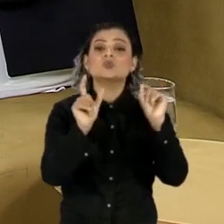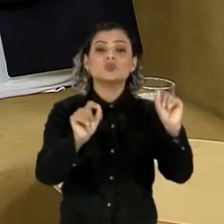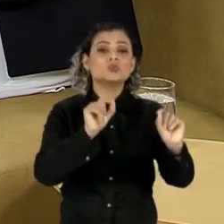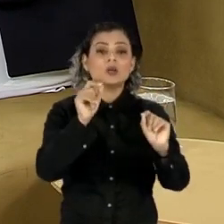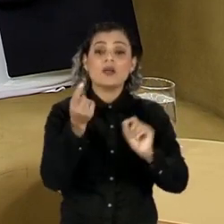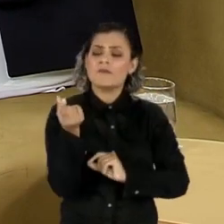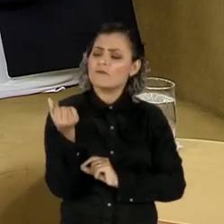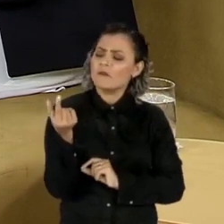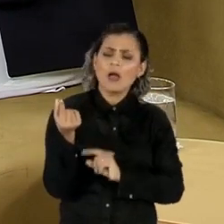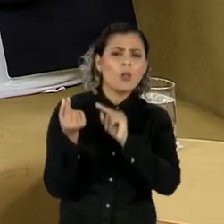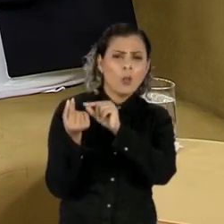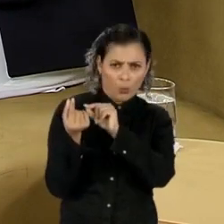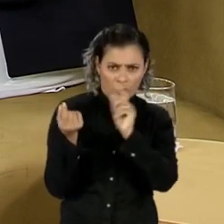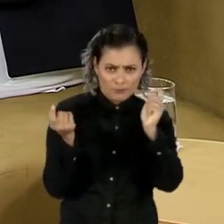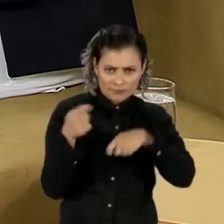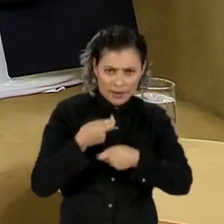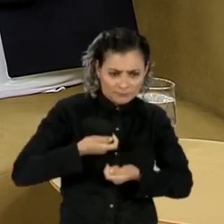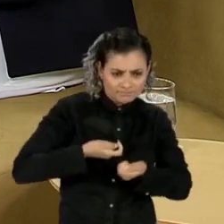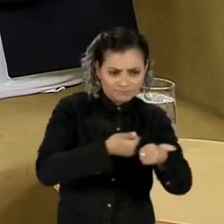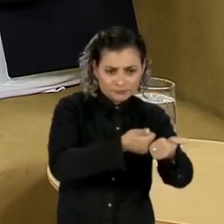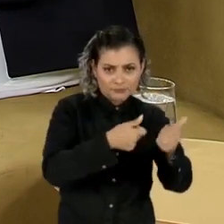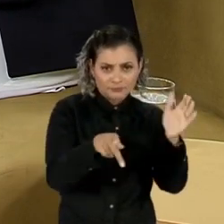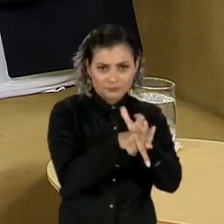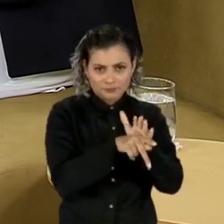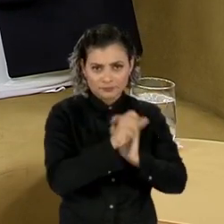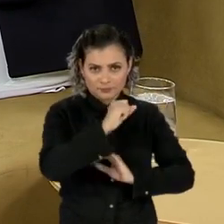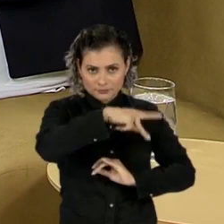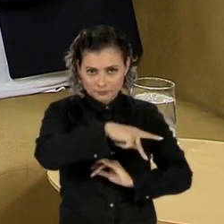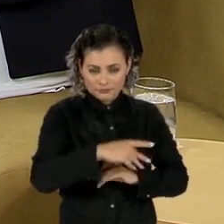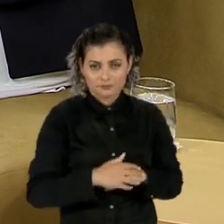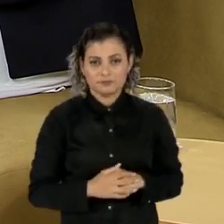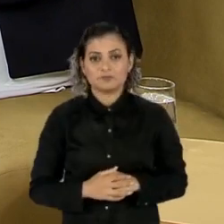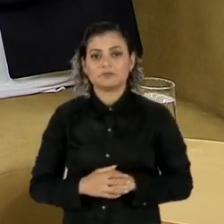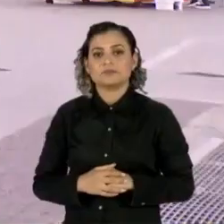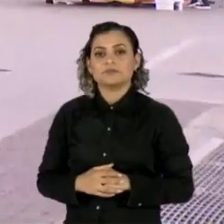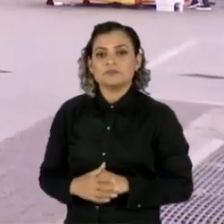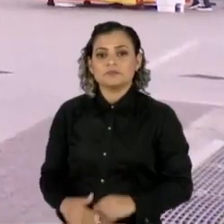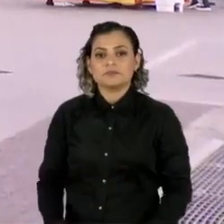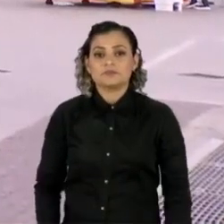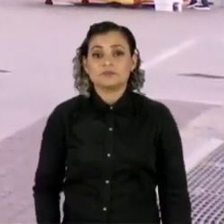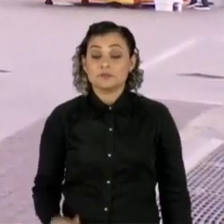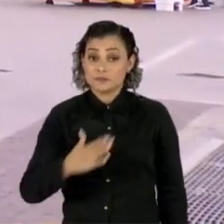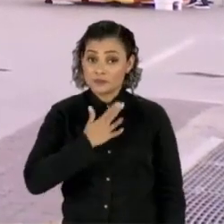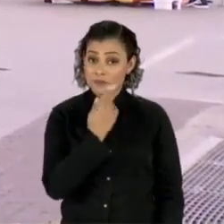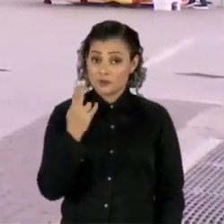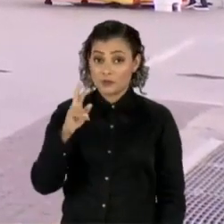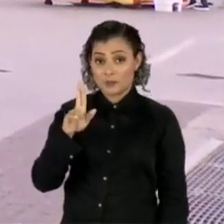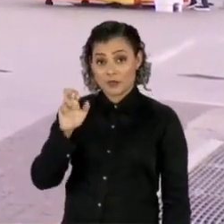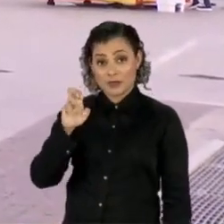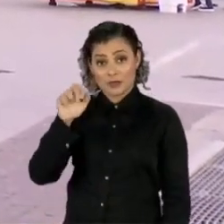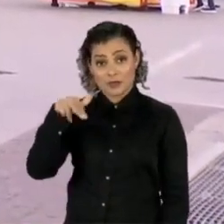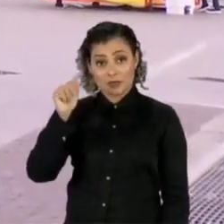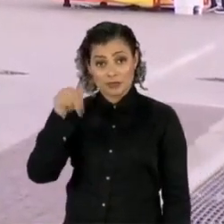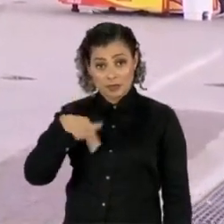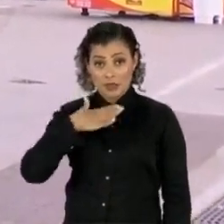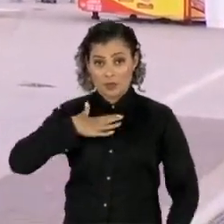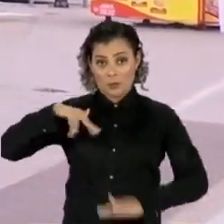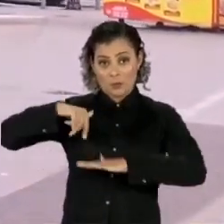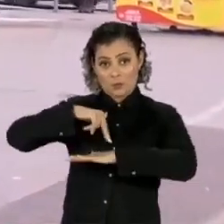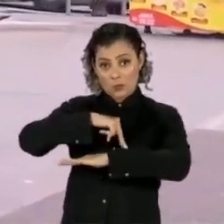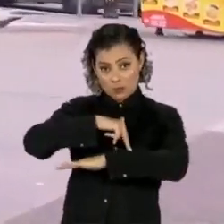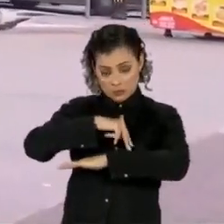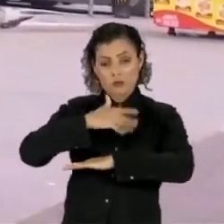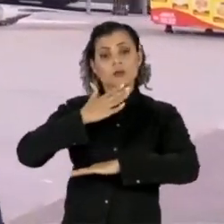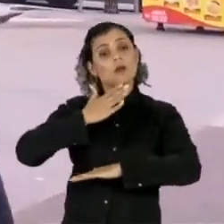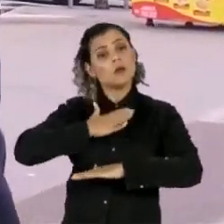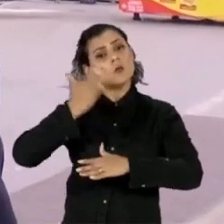que pode ser recebido na aposentadoria. Então, a gente vai ouvir agora. Ok. Meu nome é Renan Santiago, eu sou modelo. Eu queria